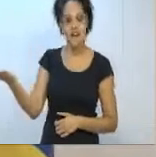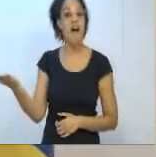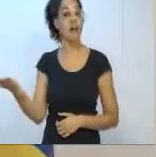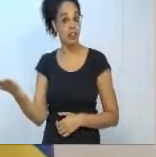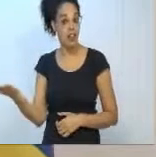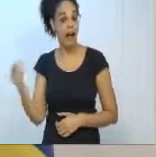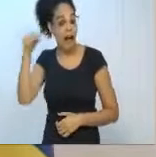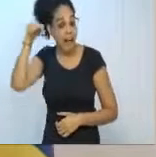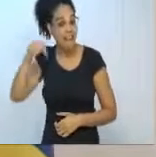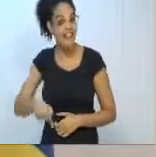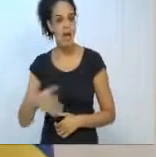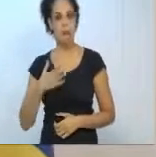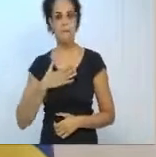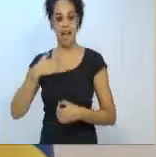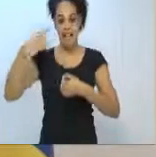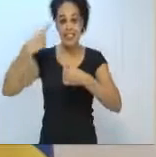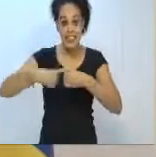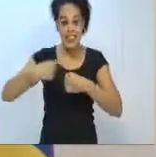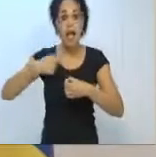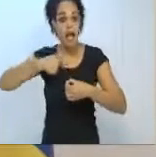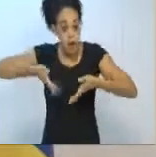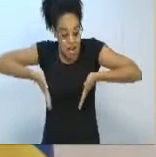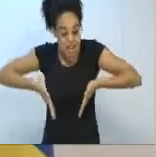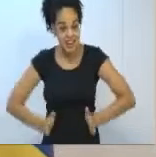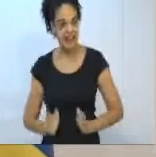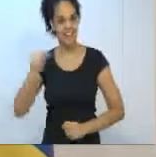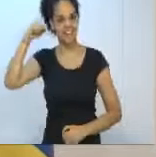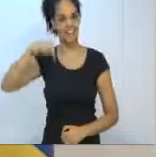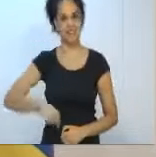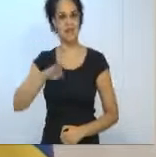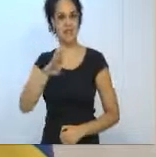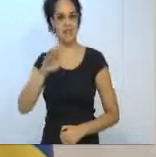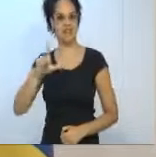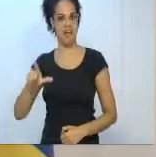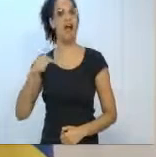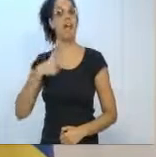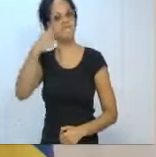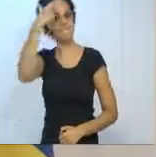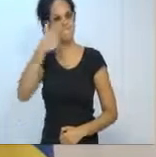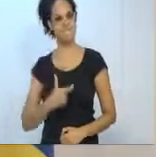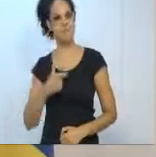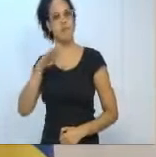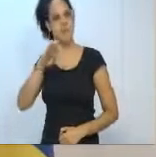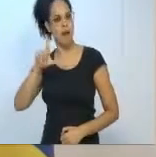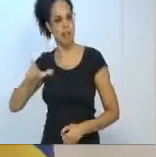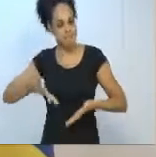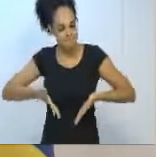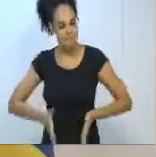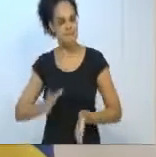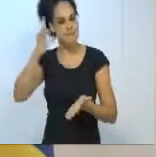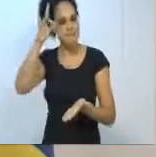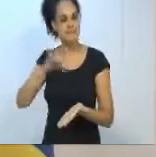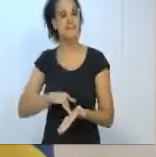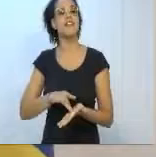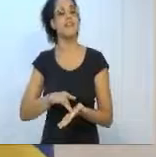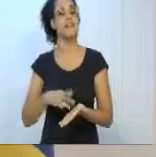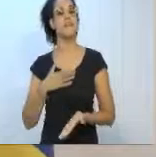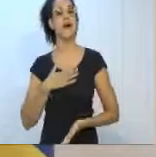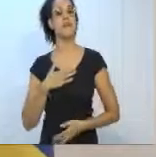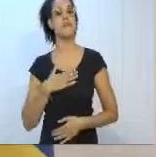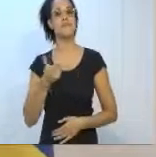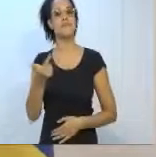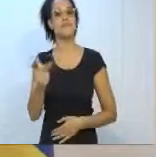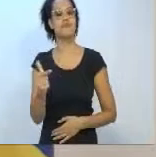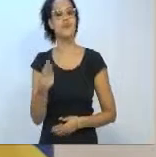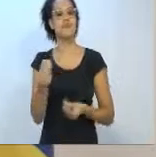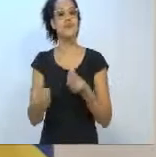cidade de nascimento, eu nasci em Blumenau, eu sou blumenauense, para mim não tem como